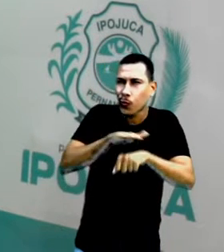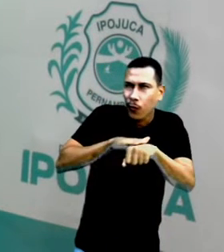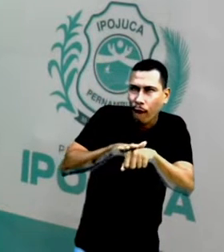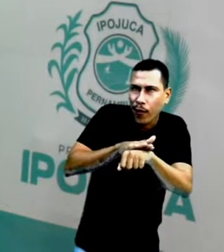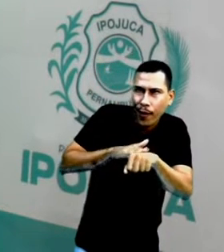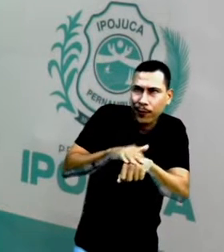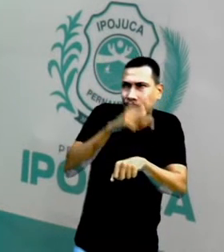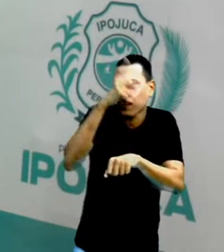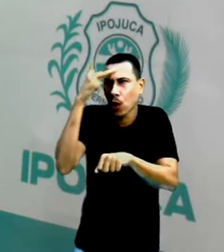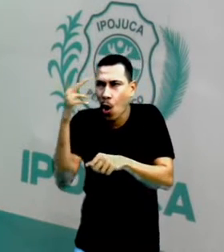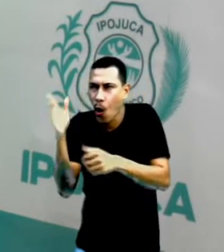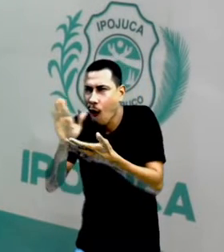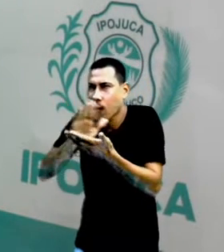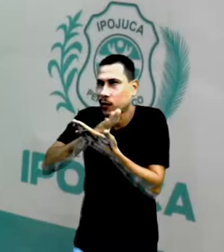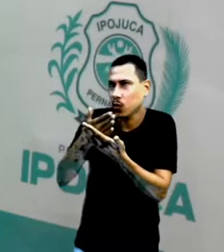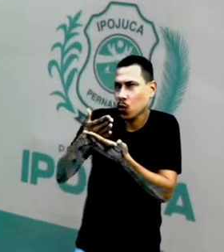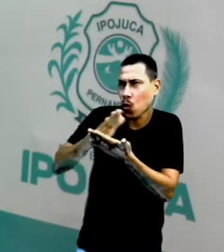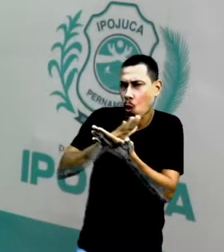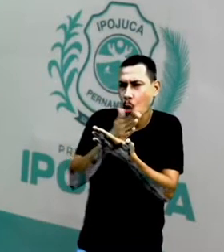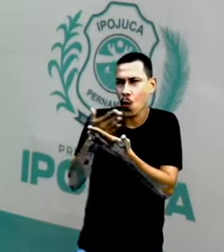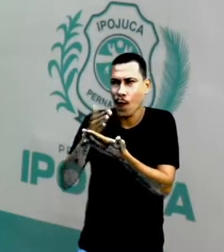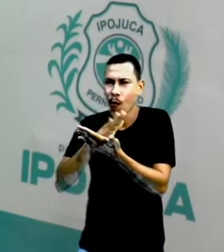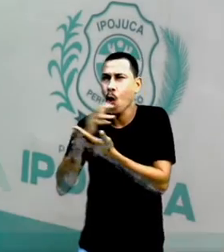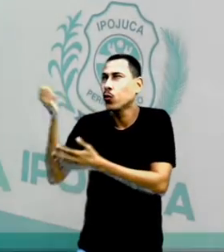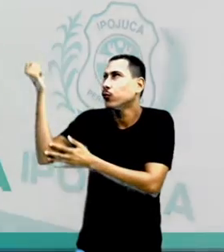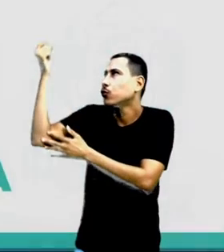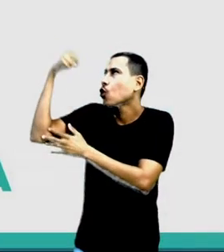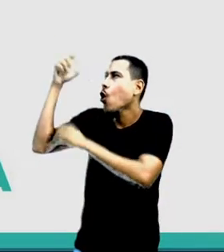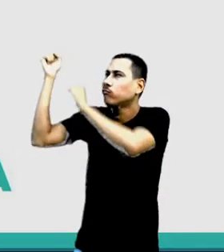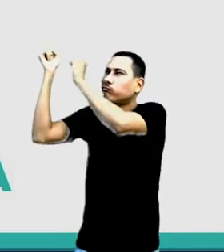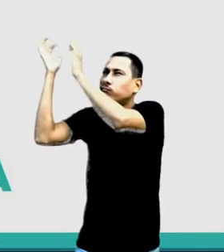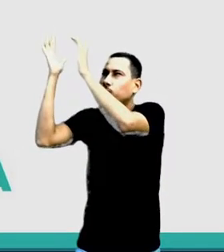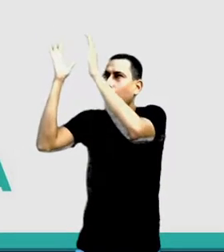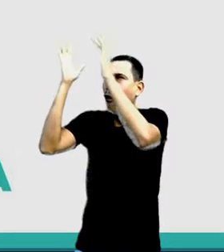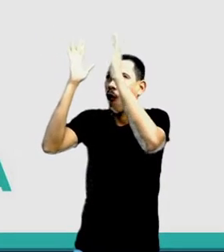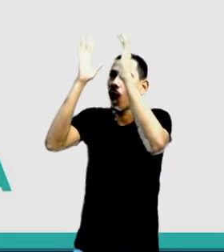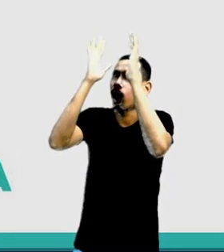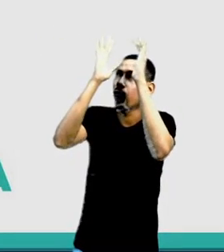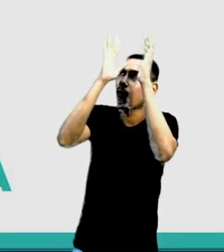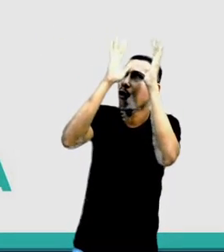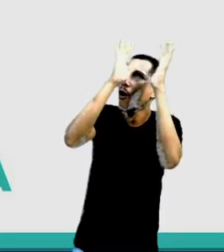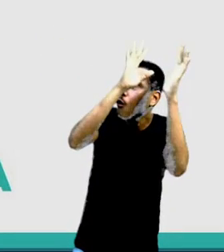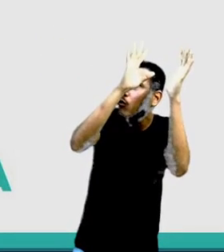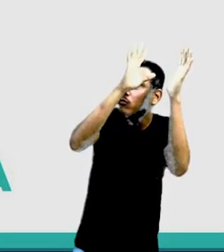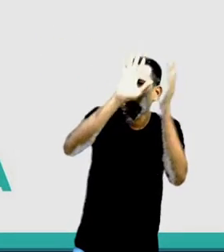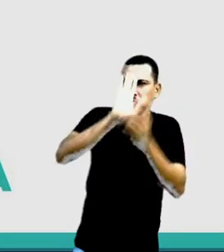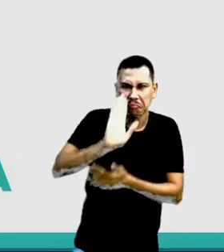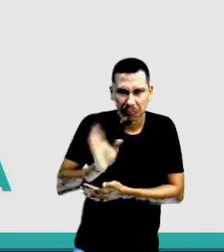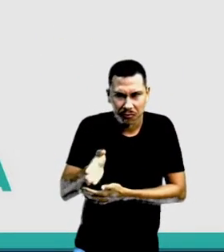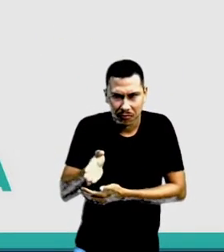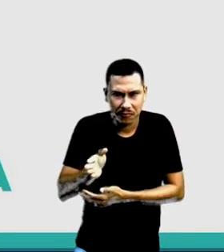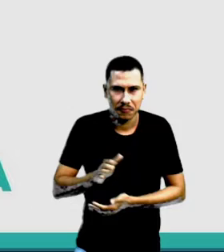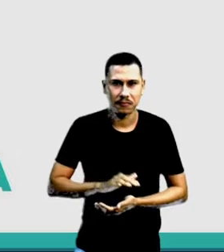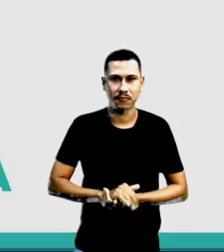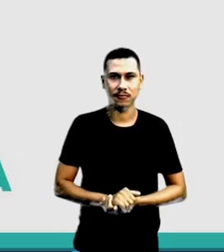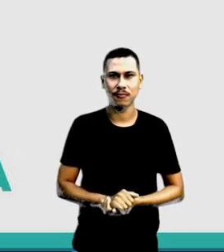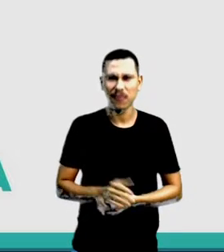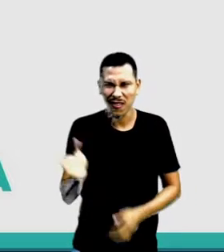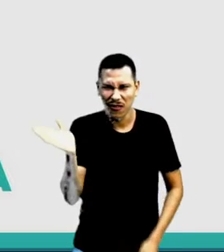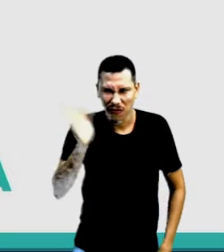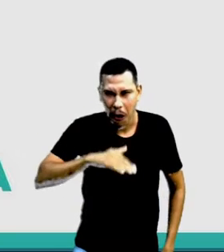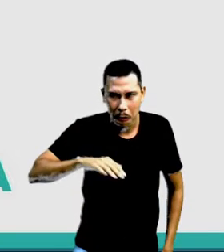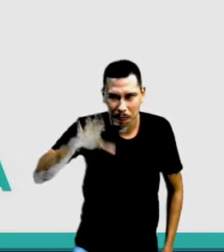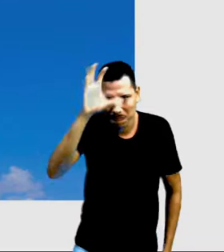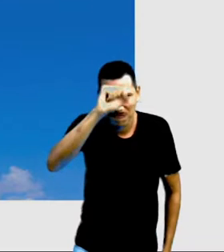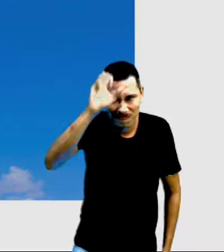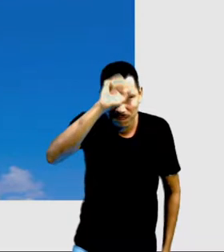sobre esse movimento aparente do sol no céu? Vamos aprender?